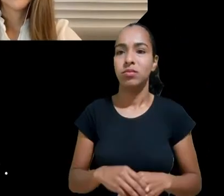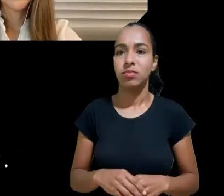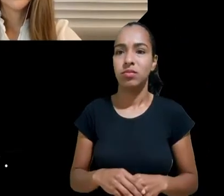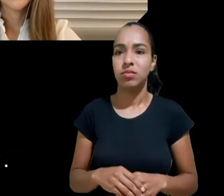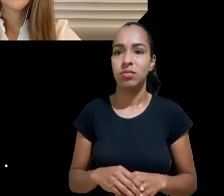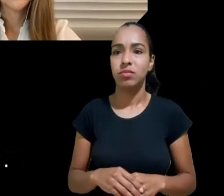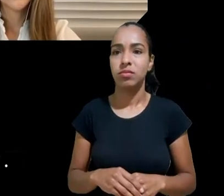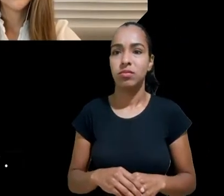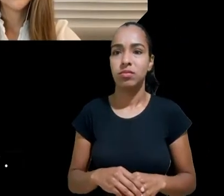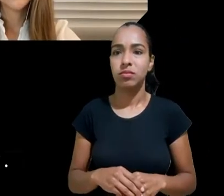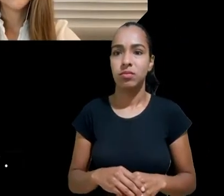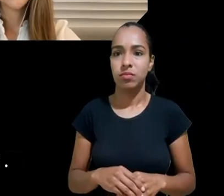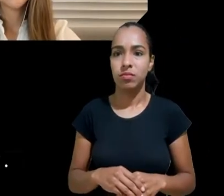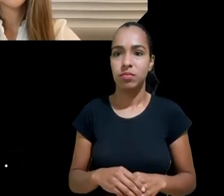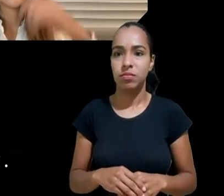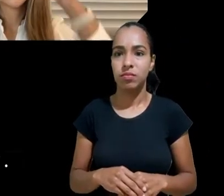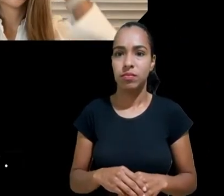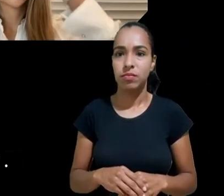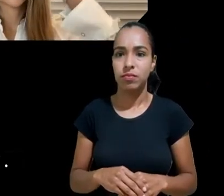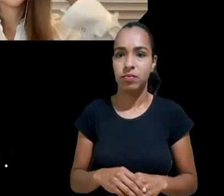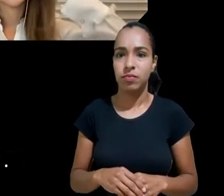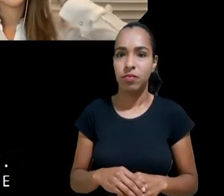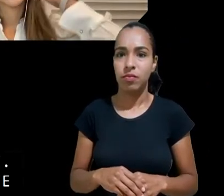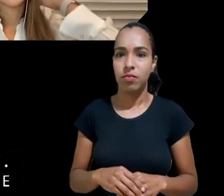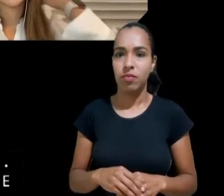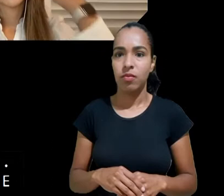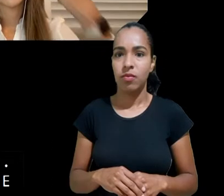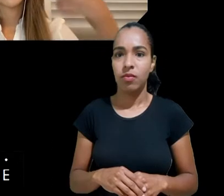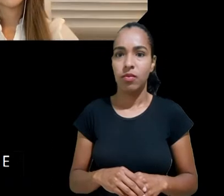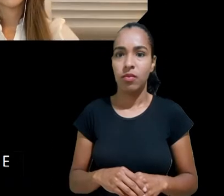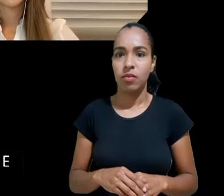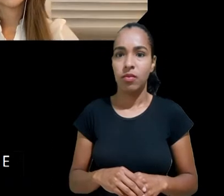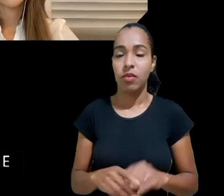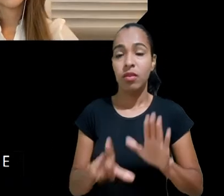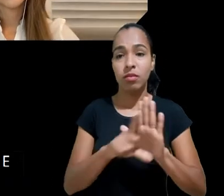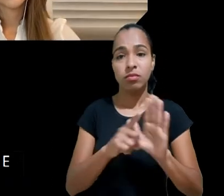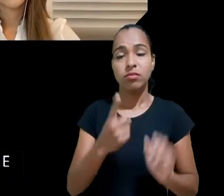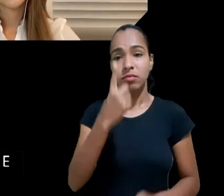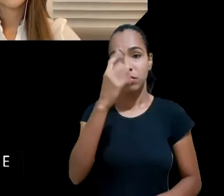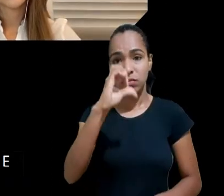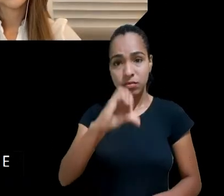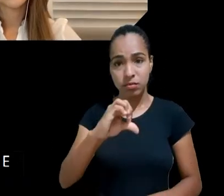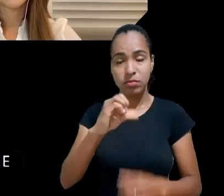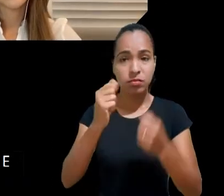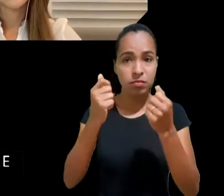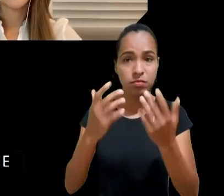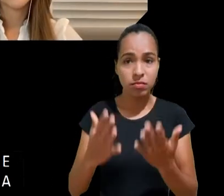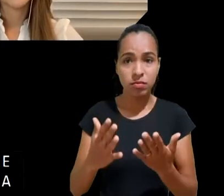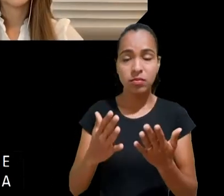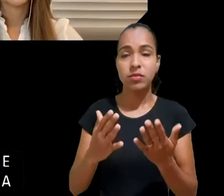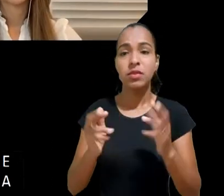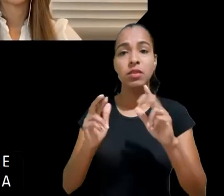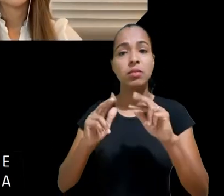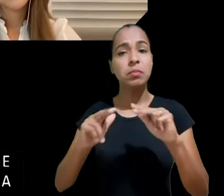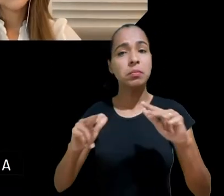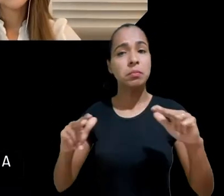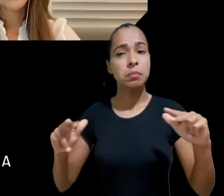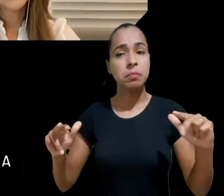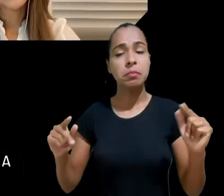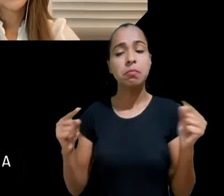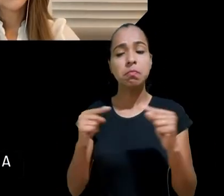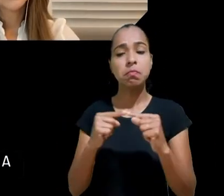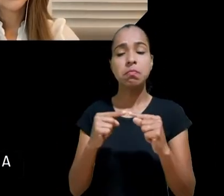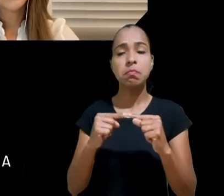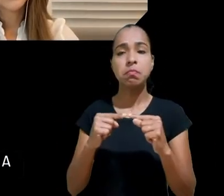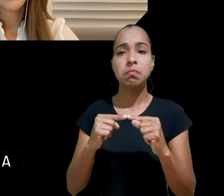considerações e requisitos a respeito da sua aplicação. O primeiro